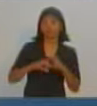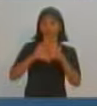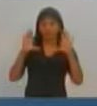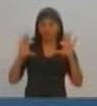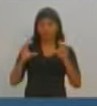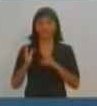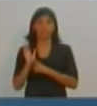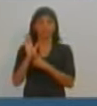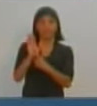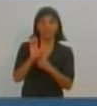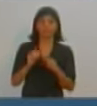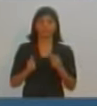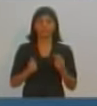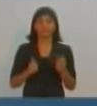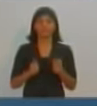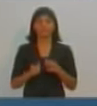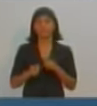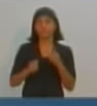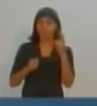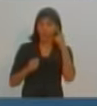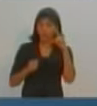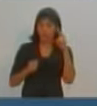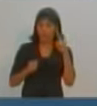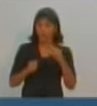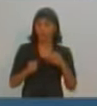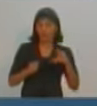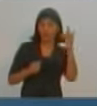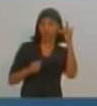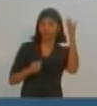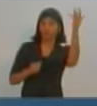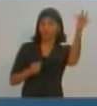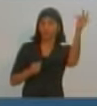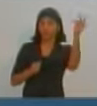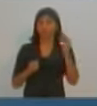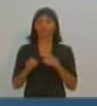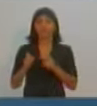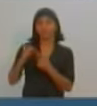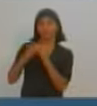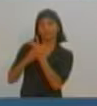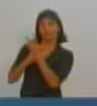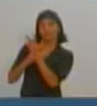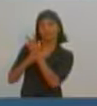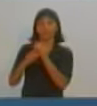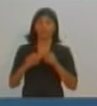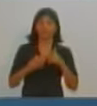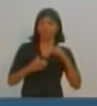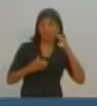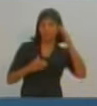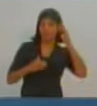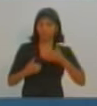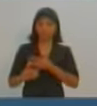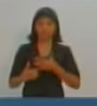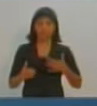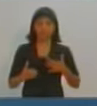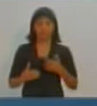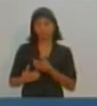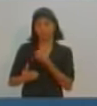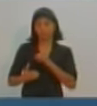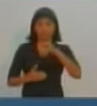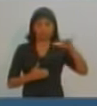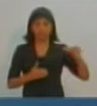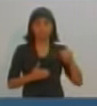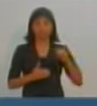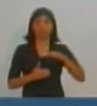mostra, mais uma vez, que se preocupa com o futuro da cidade e com a melhora da qualidade de vida da população. Por isso,